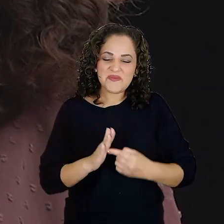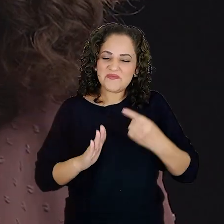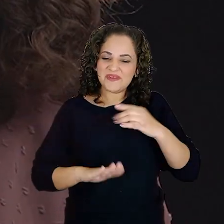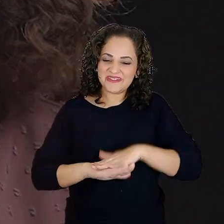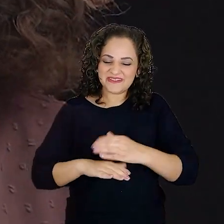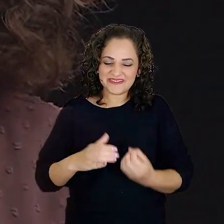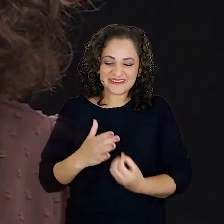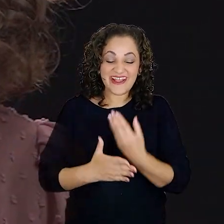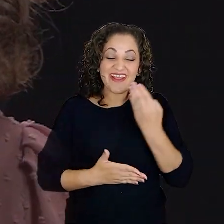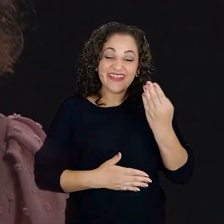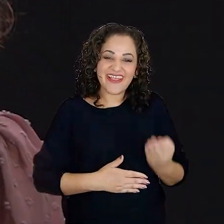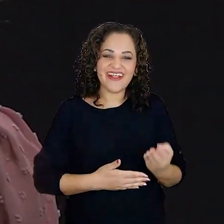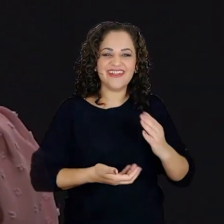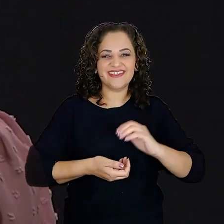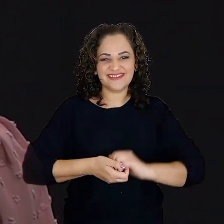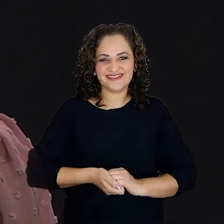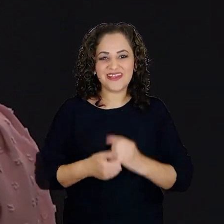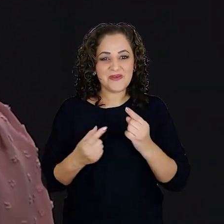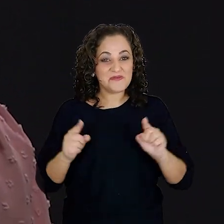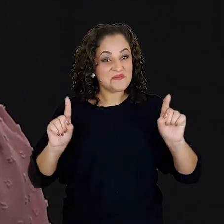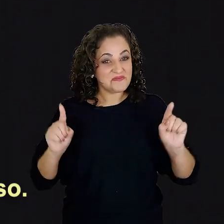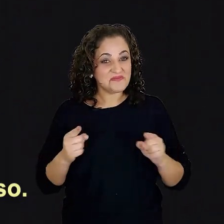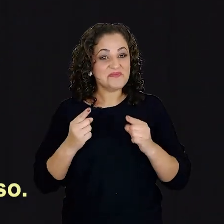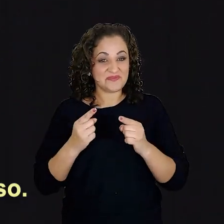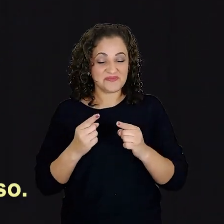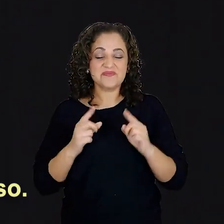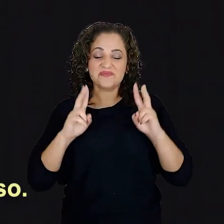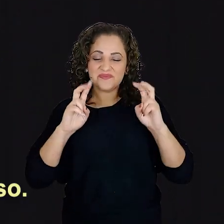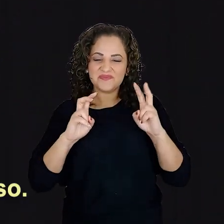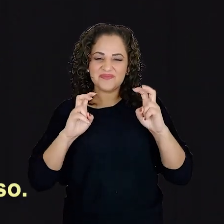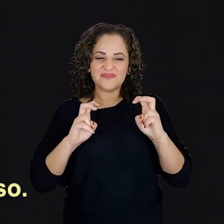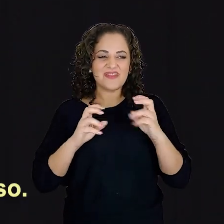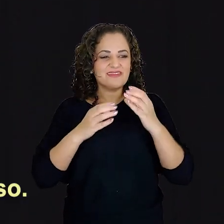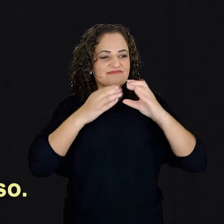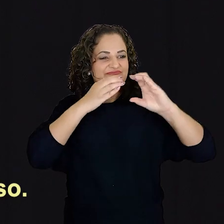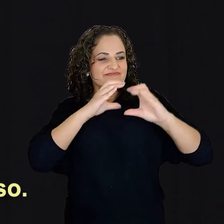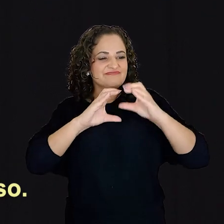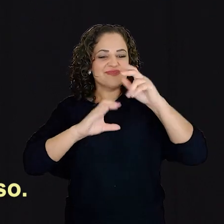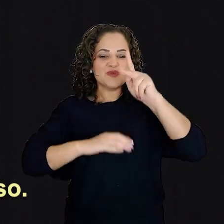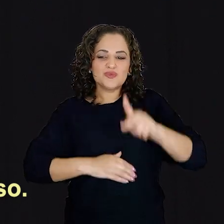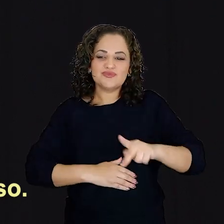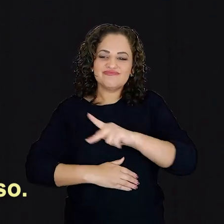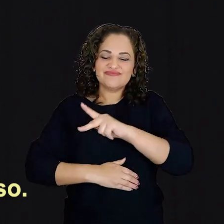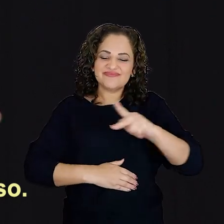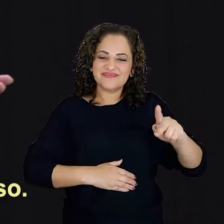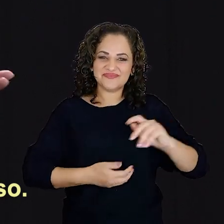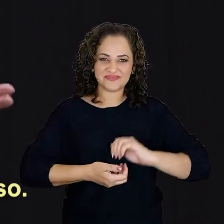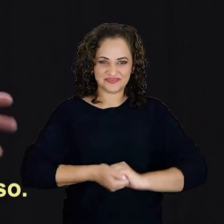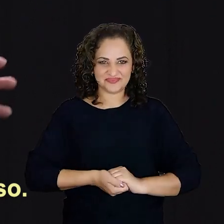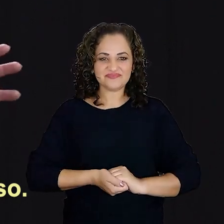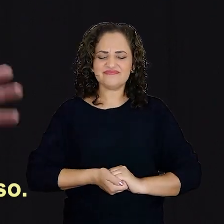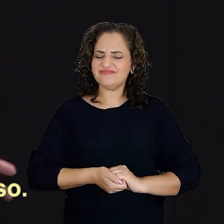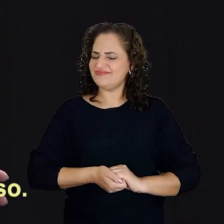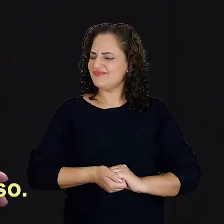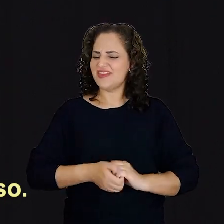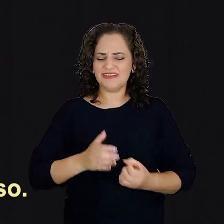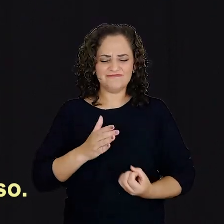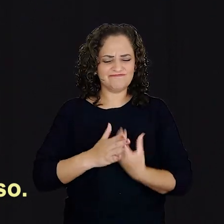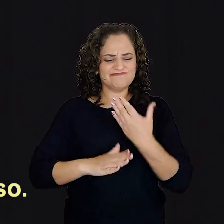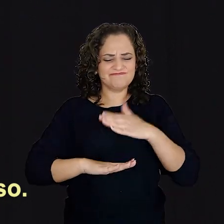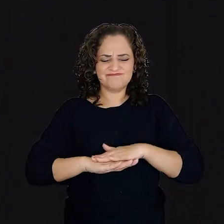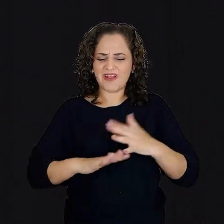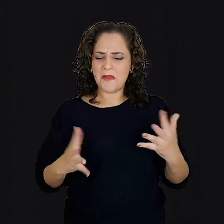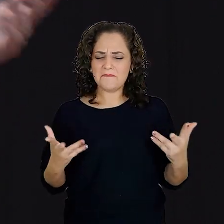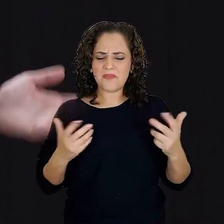Essa música chamava A Canção dos Pastores. Chiquinha tornou-se uma compositora, maestrina e pianista de grande sucesso.